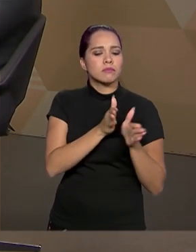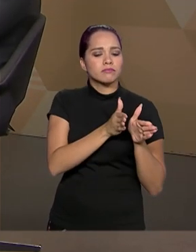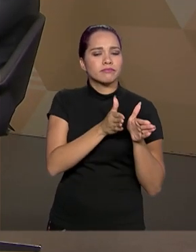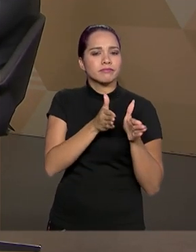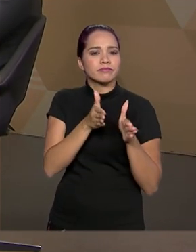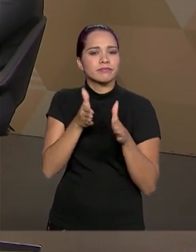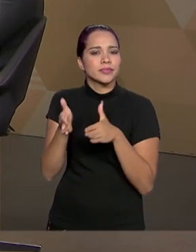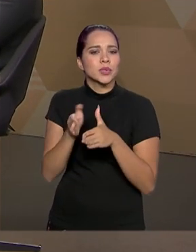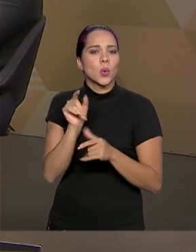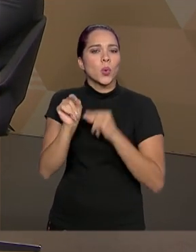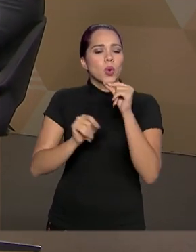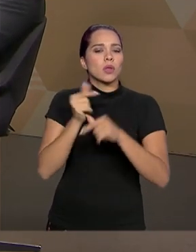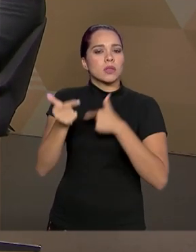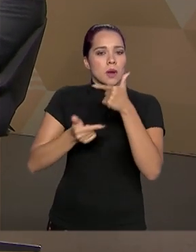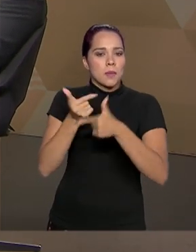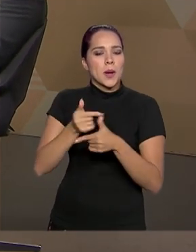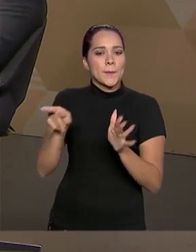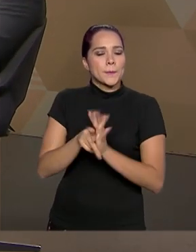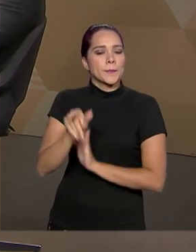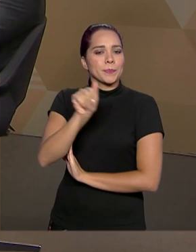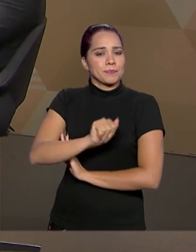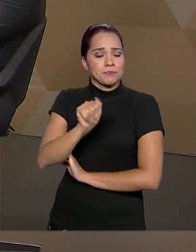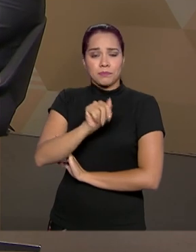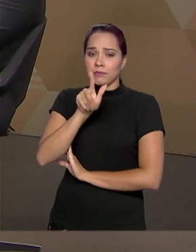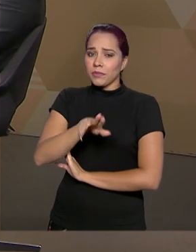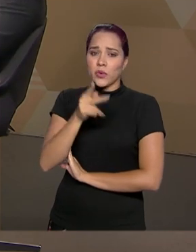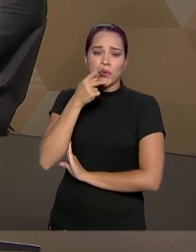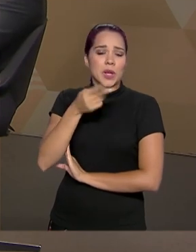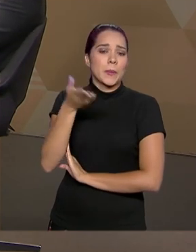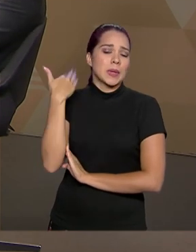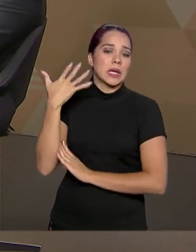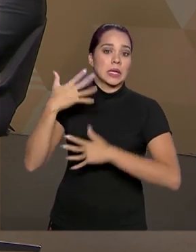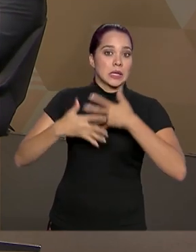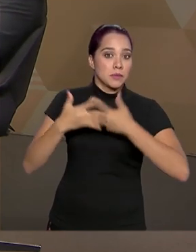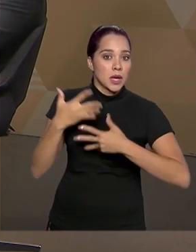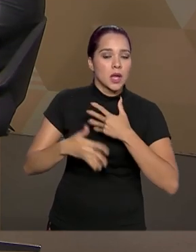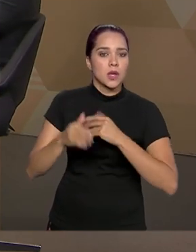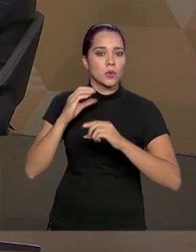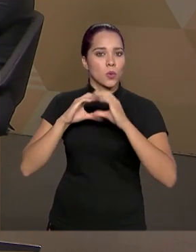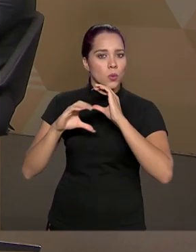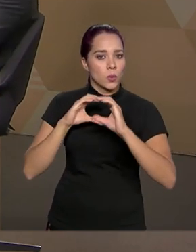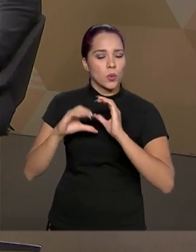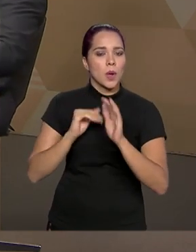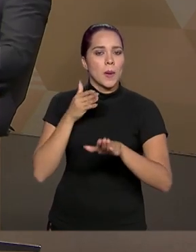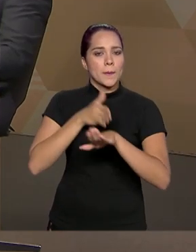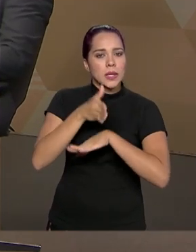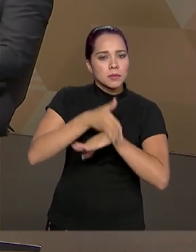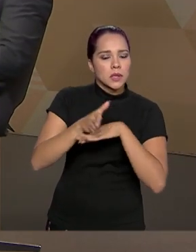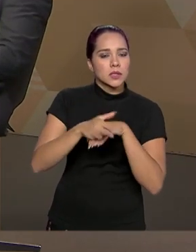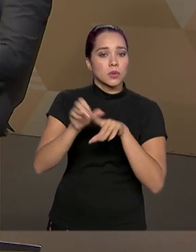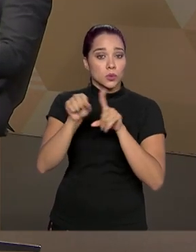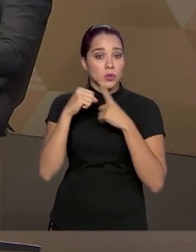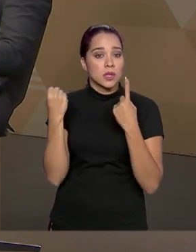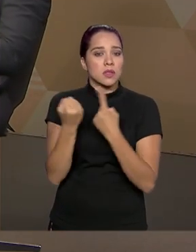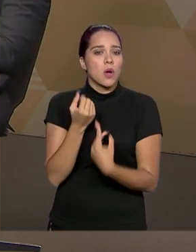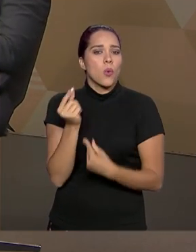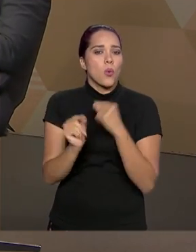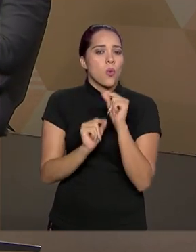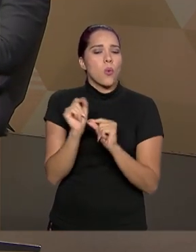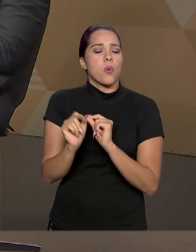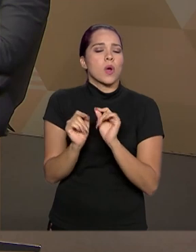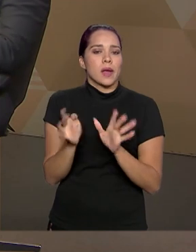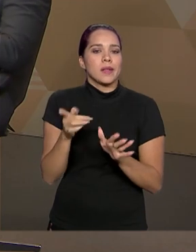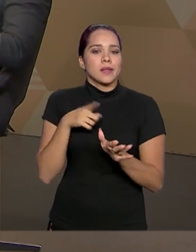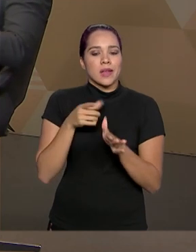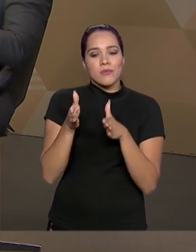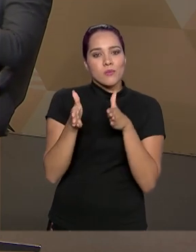o que é o dever de uma agência, como eu falei anteriormente, o quesito de transparência, comunicação, participação social. Então, a gente estava ainda